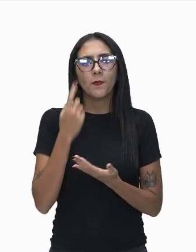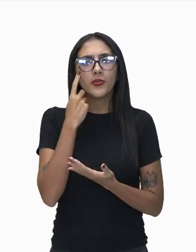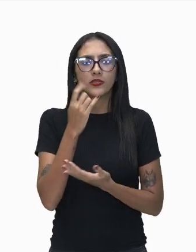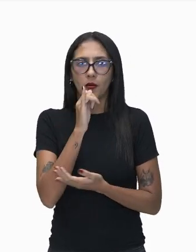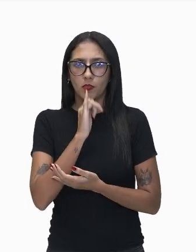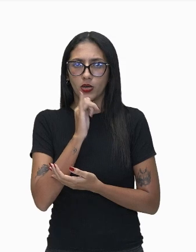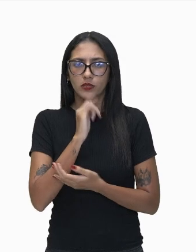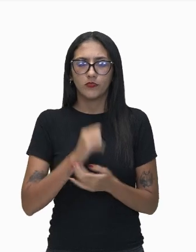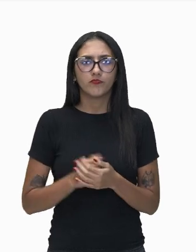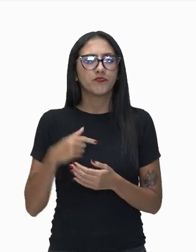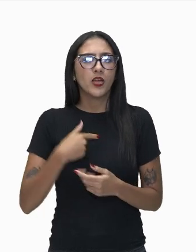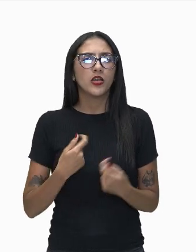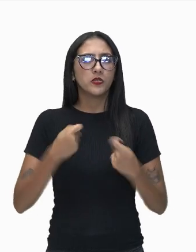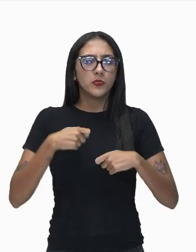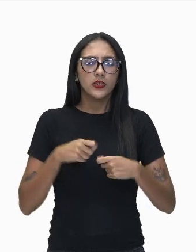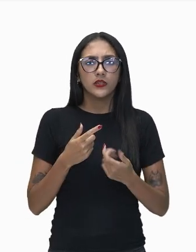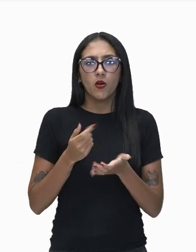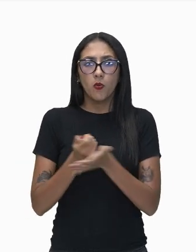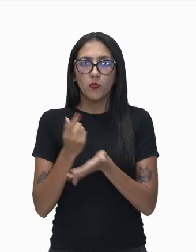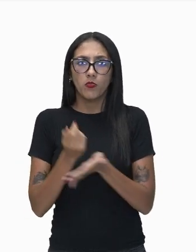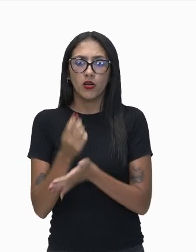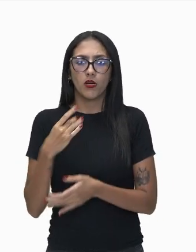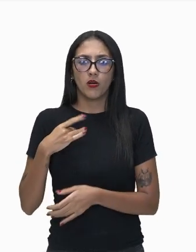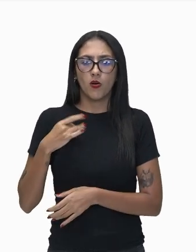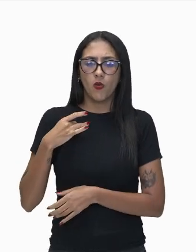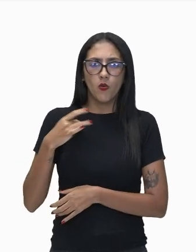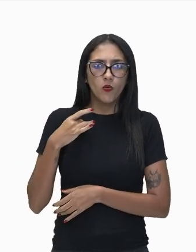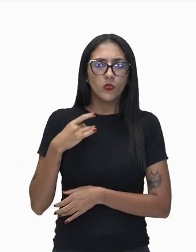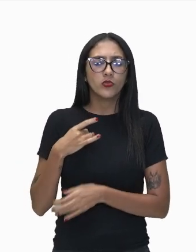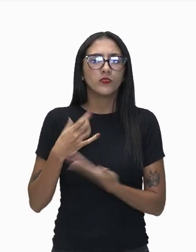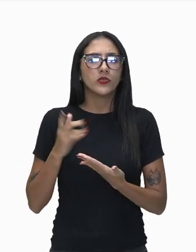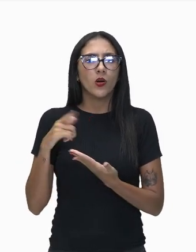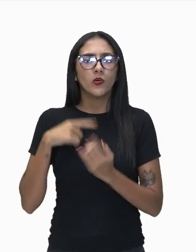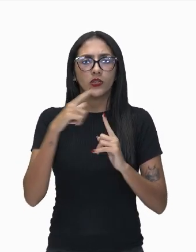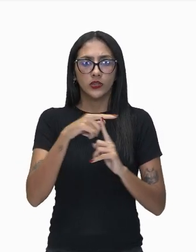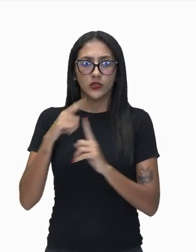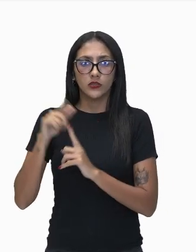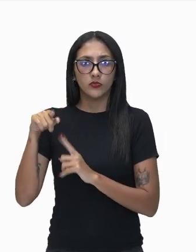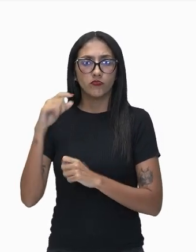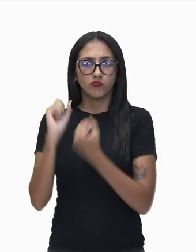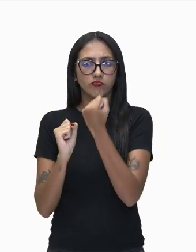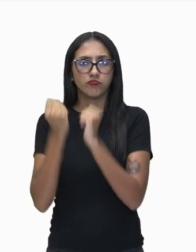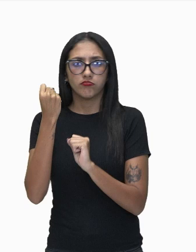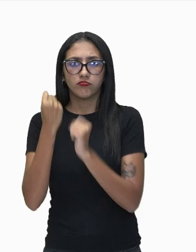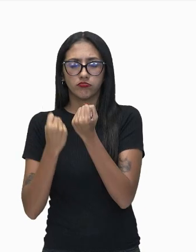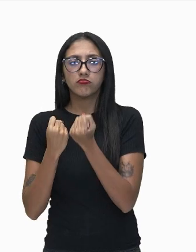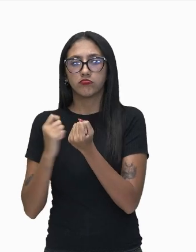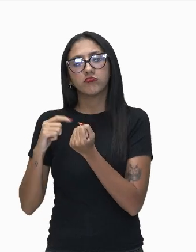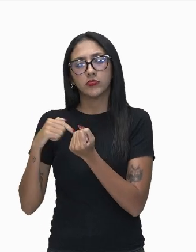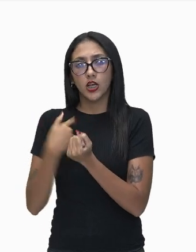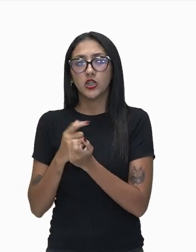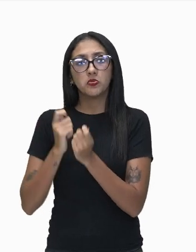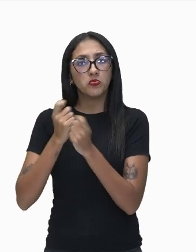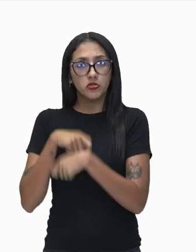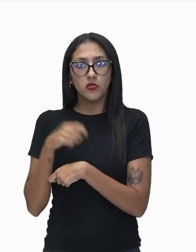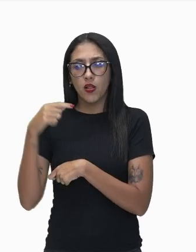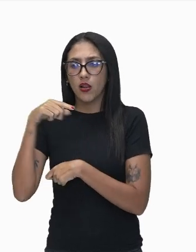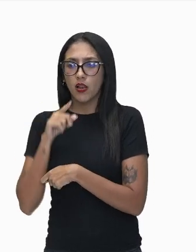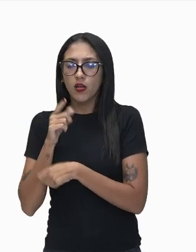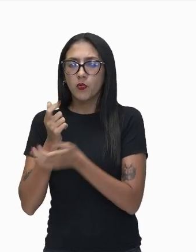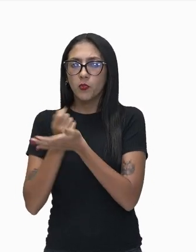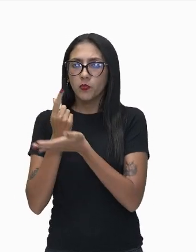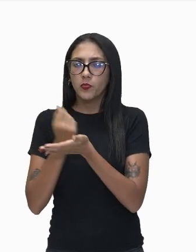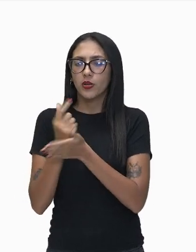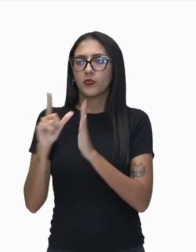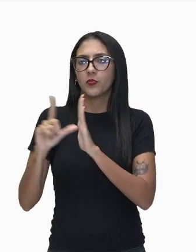a necessidade de utilizar roupas, esse tipo de indústria satisfaz essa necessidade, não é isso? Se nós temos